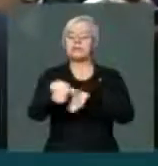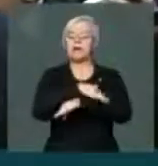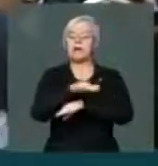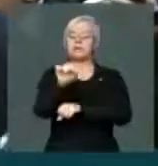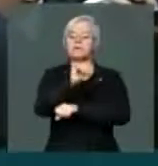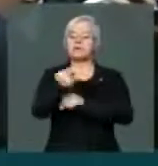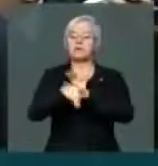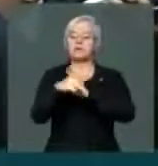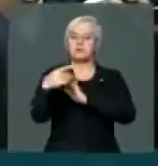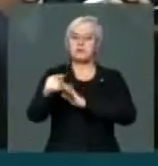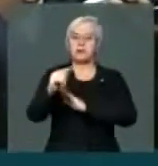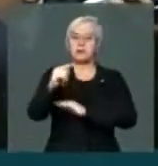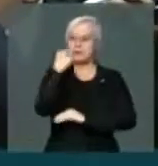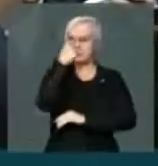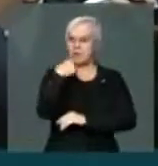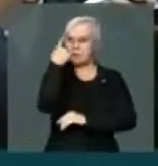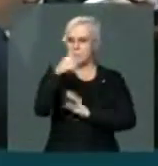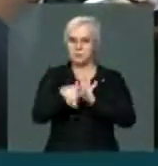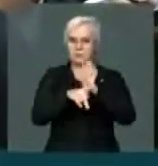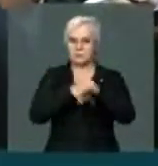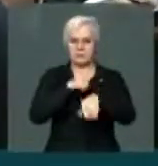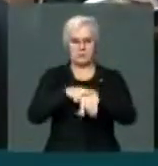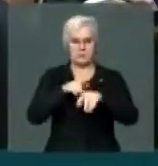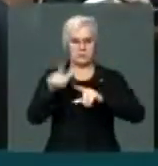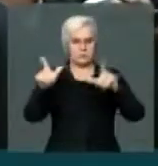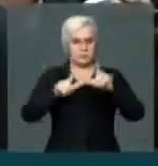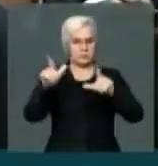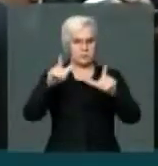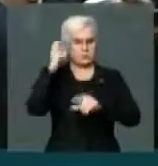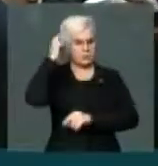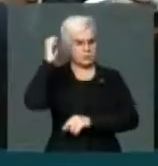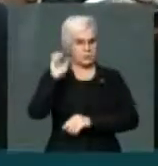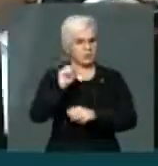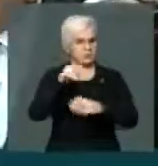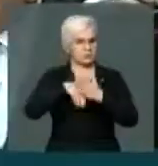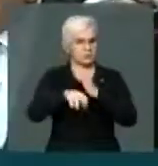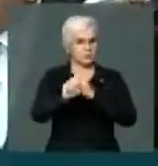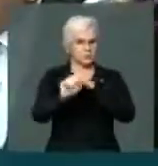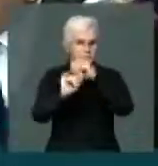aqui e ali mais meia hora durante as emissoras de rádio. O pessoal vota sim, senhor presidente. A voz do Brasil.